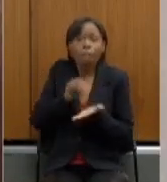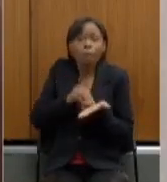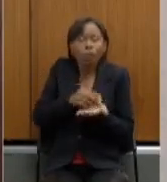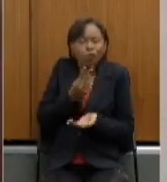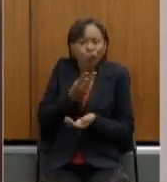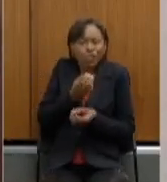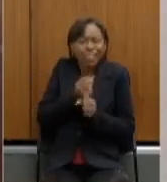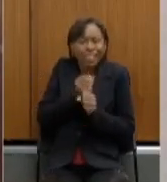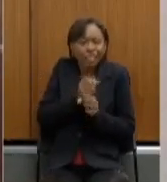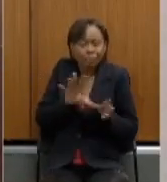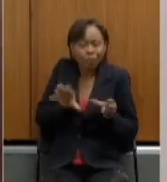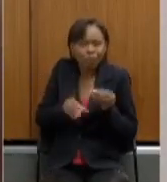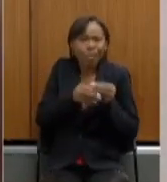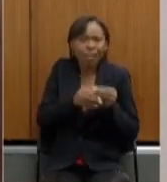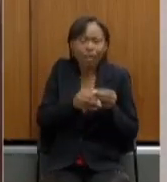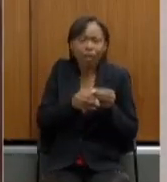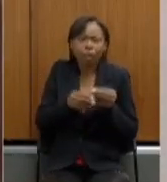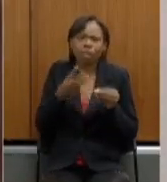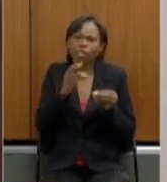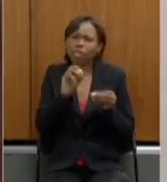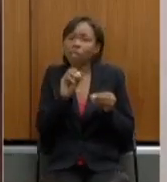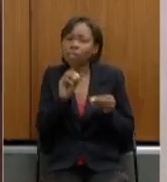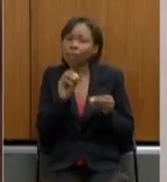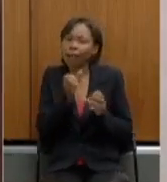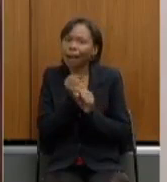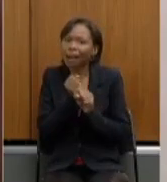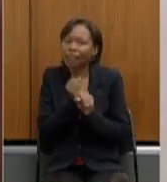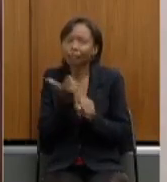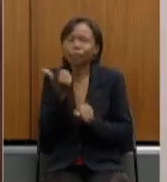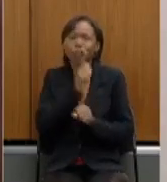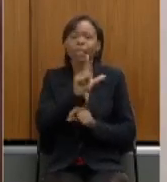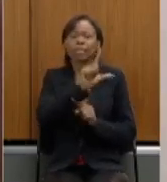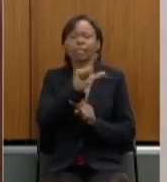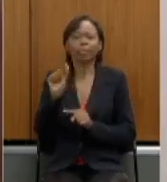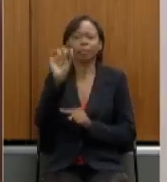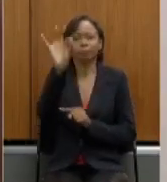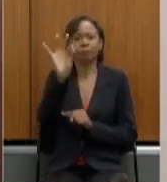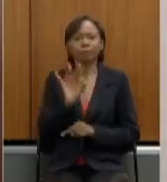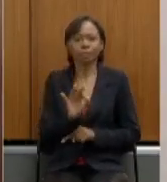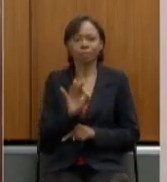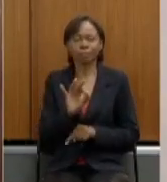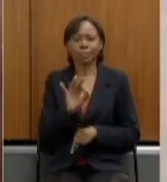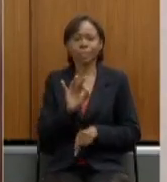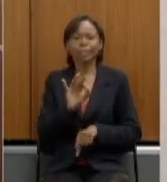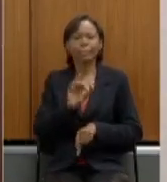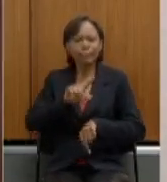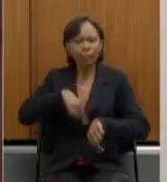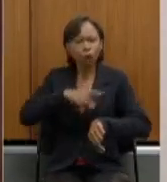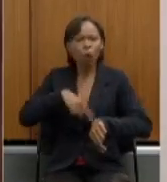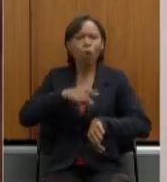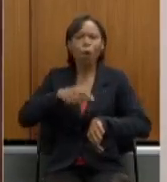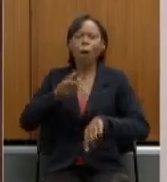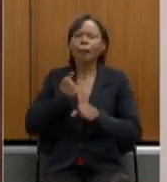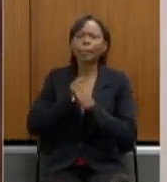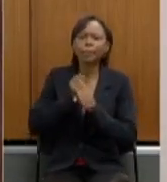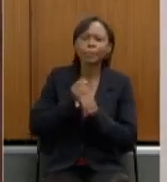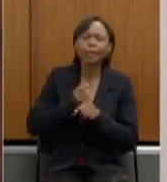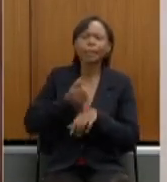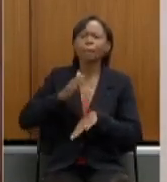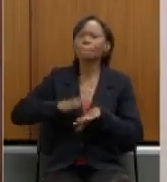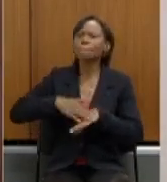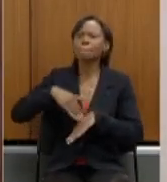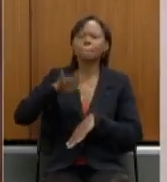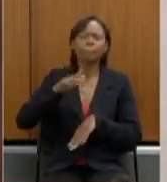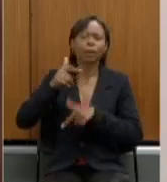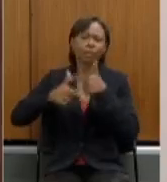de contribuição ela teria 100% do tempo a mais de trabalho isso iria para 4 anos a mais para poder